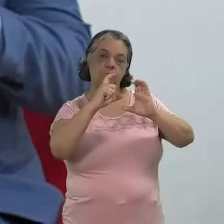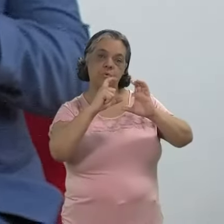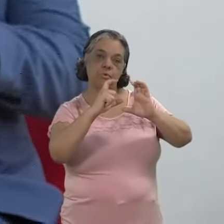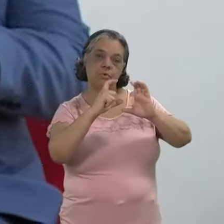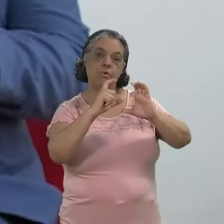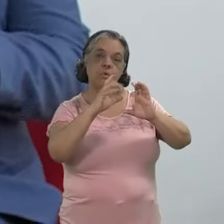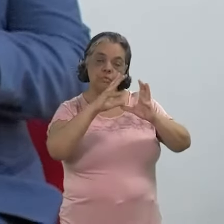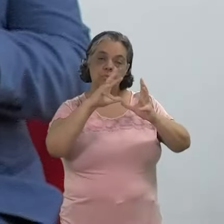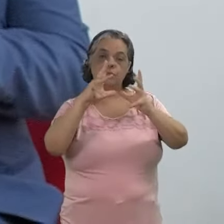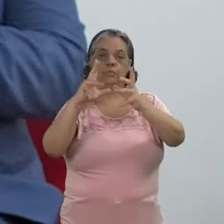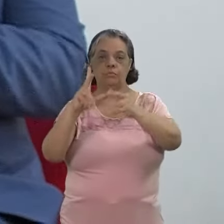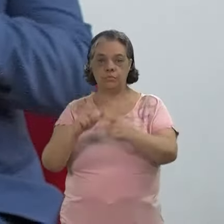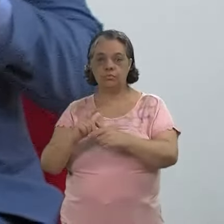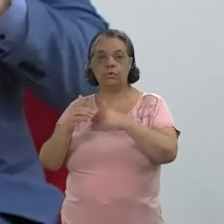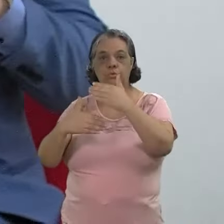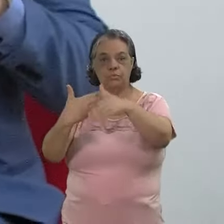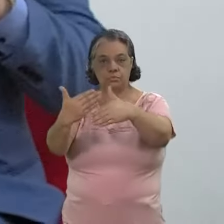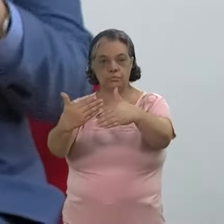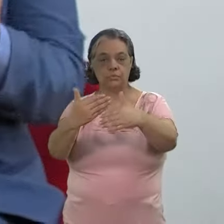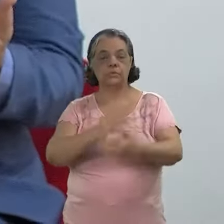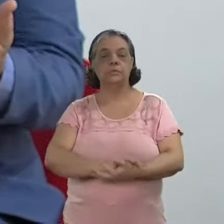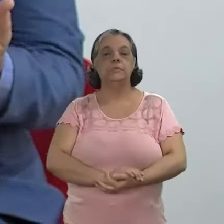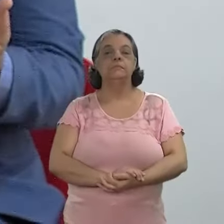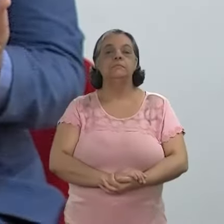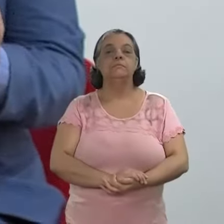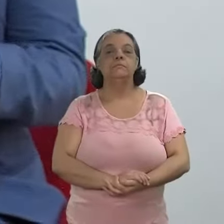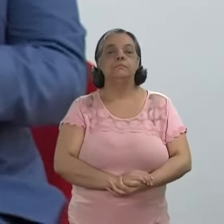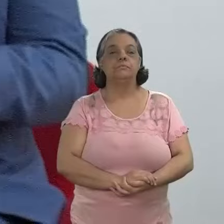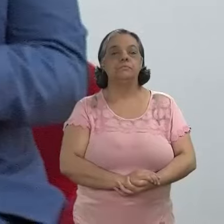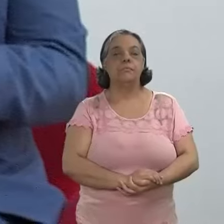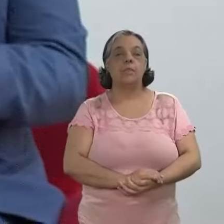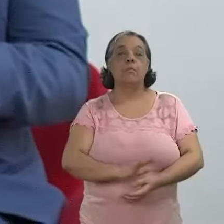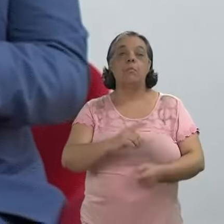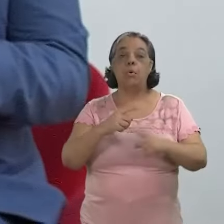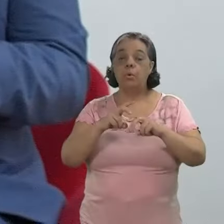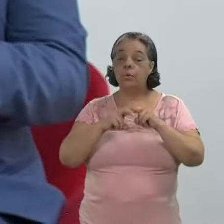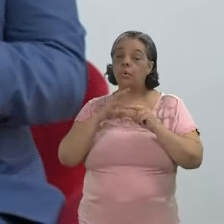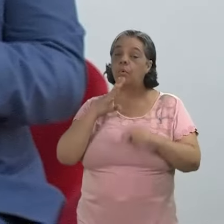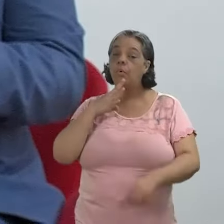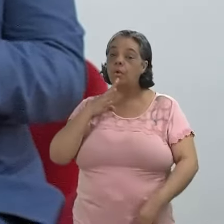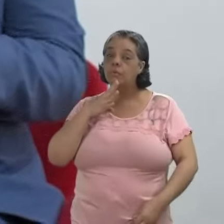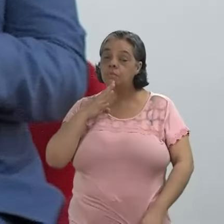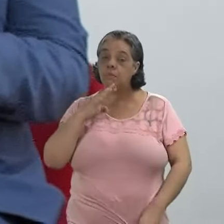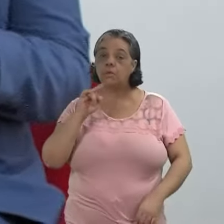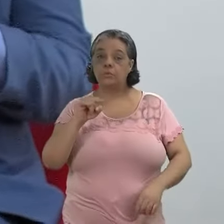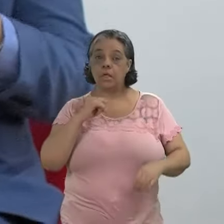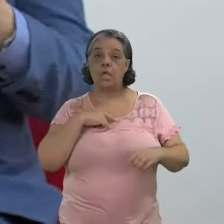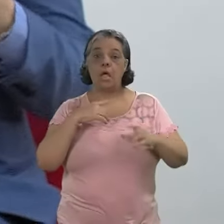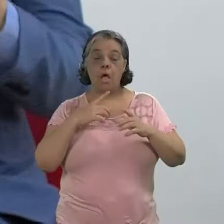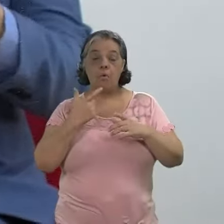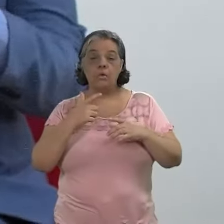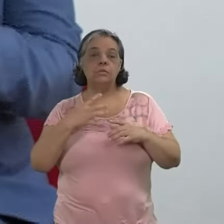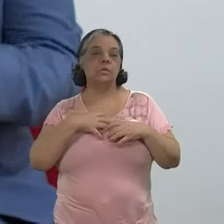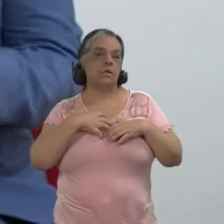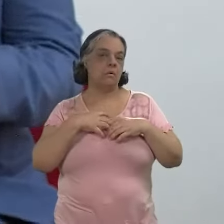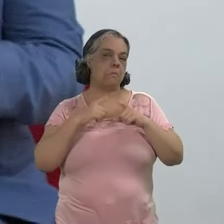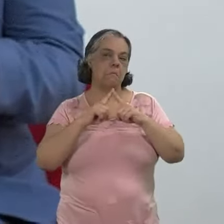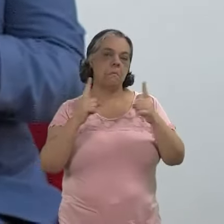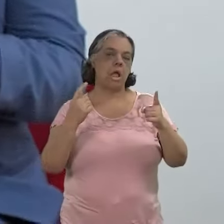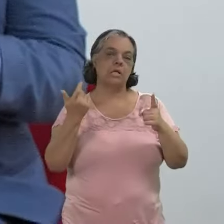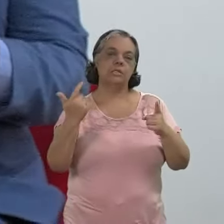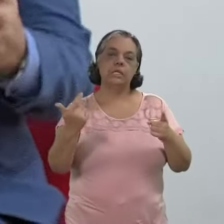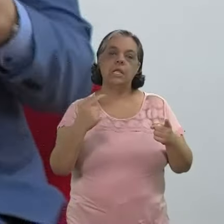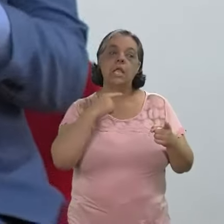projeta num mundo concreto que você reproduz numa foto, né? Por isso que o conhecimento é algo que a gente aspira a ter,